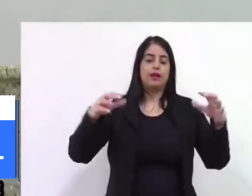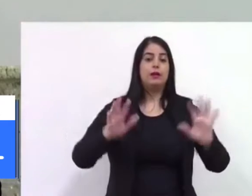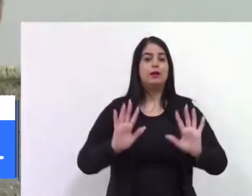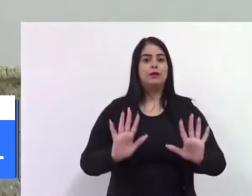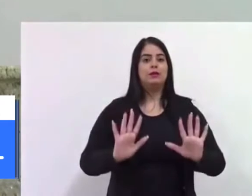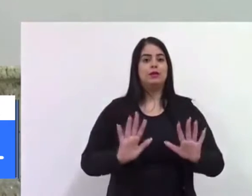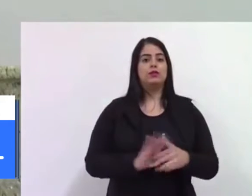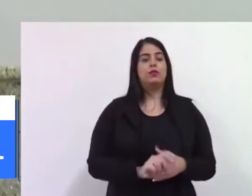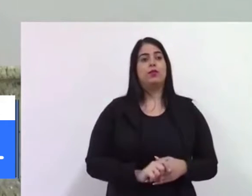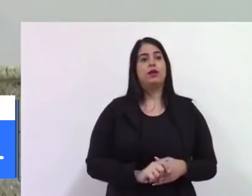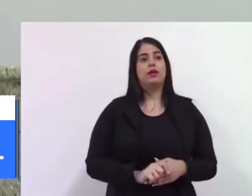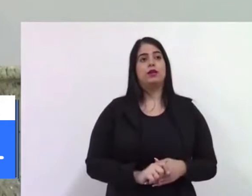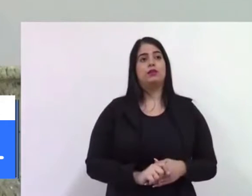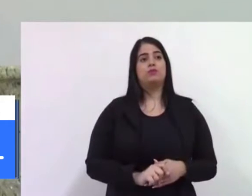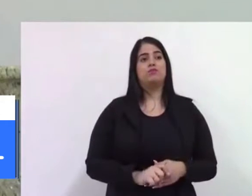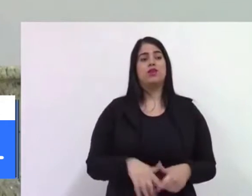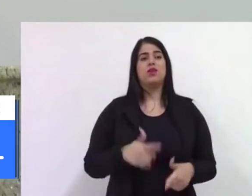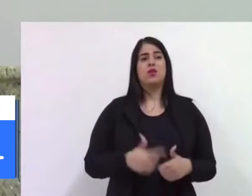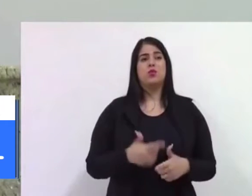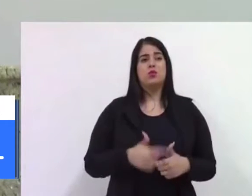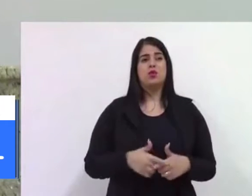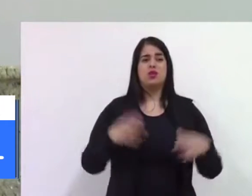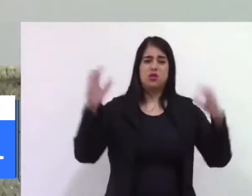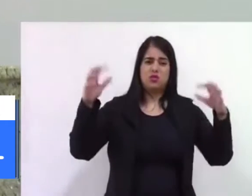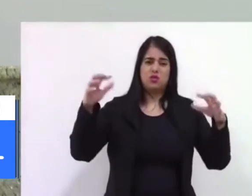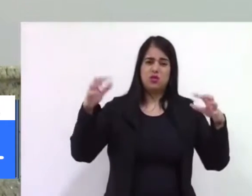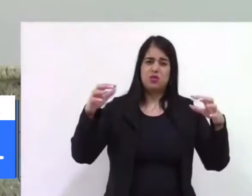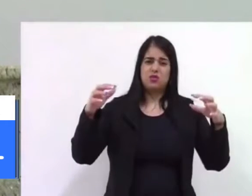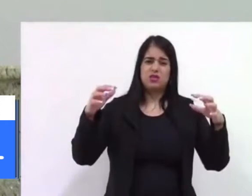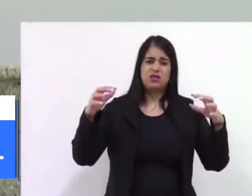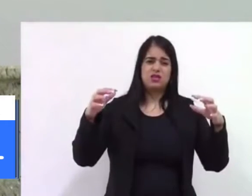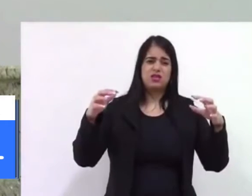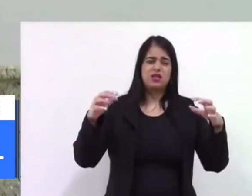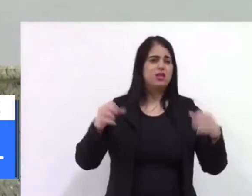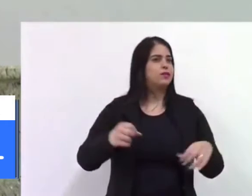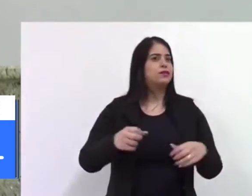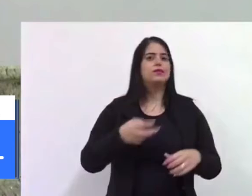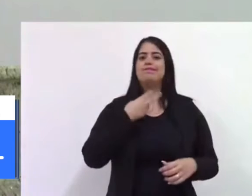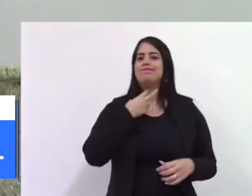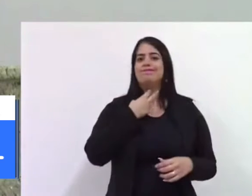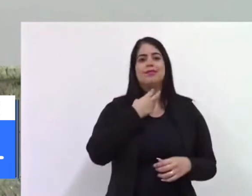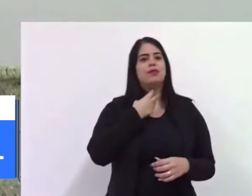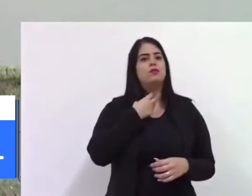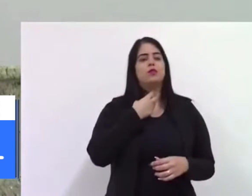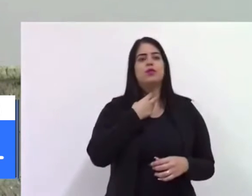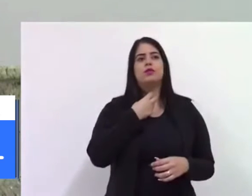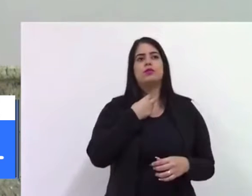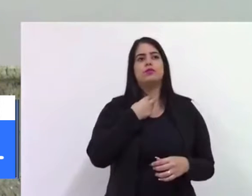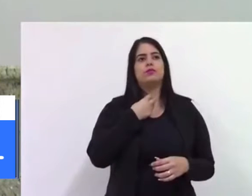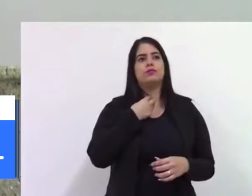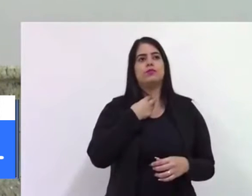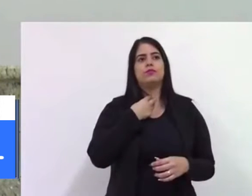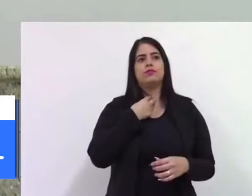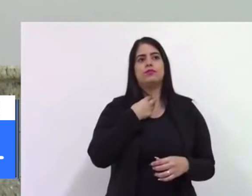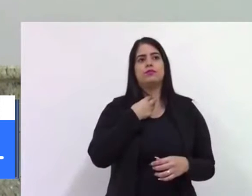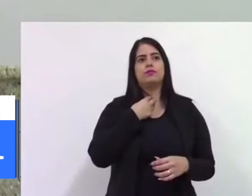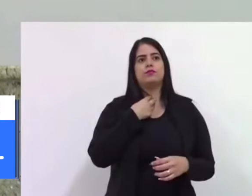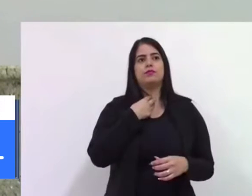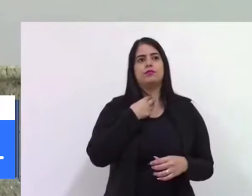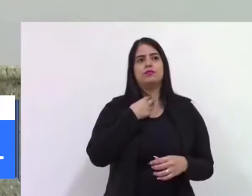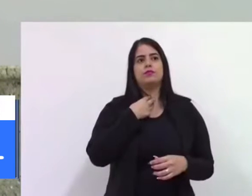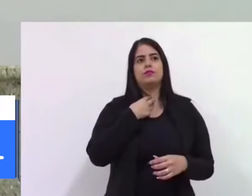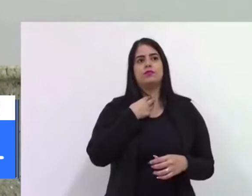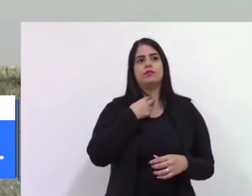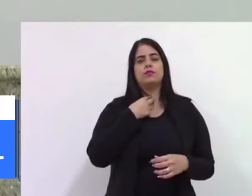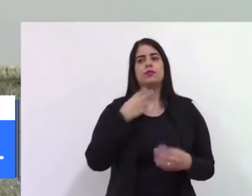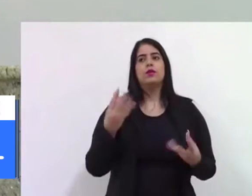chove, não tem condições de continuar as estradas. Tem muitos materiais cavados, assim como no sítio Tapério, o qual eu